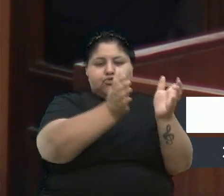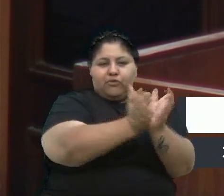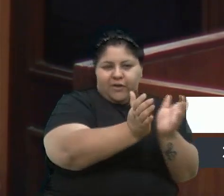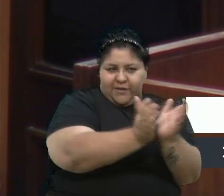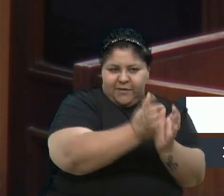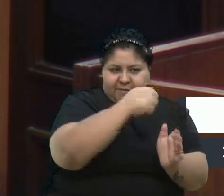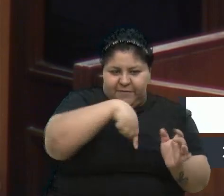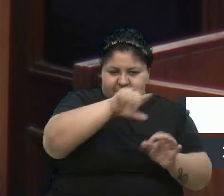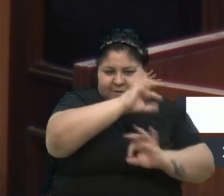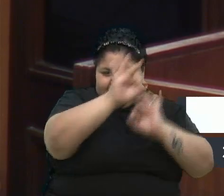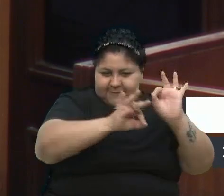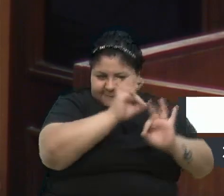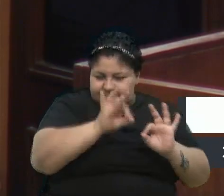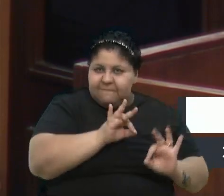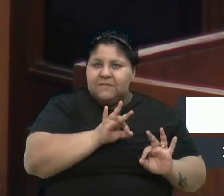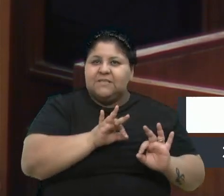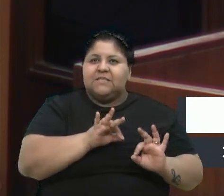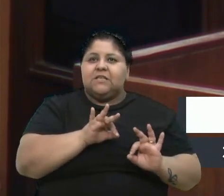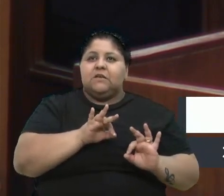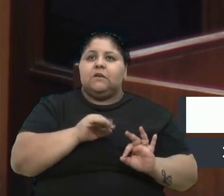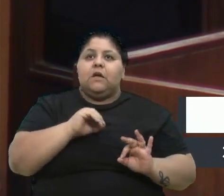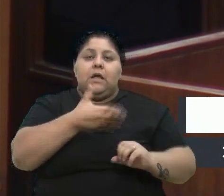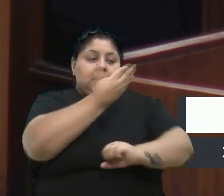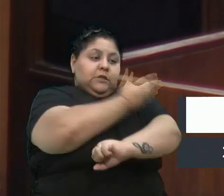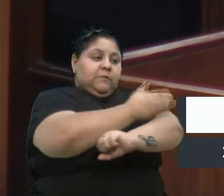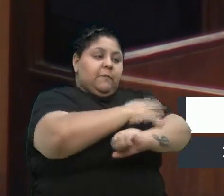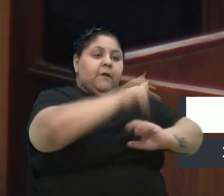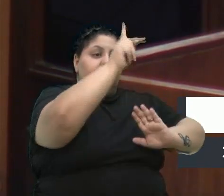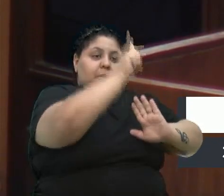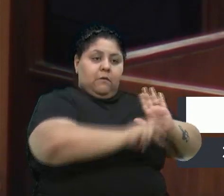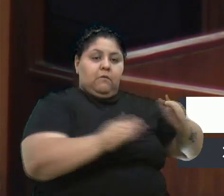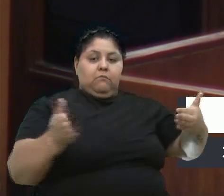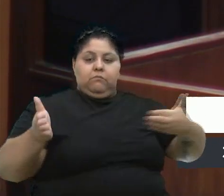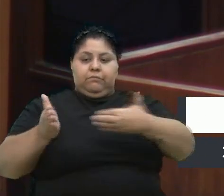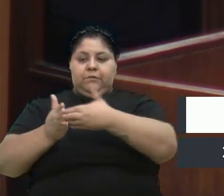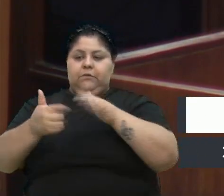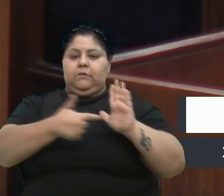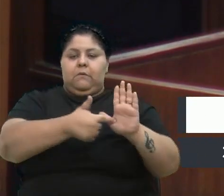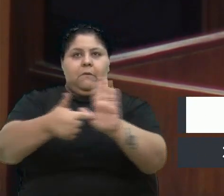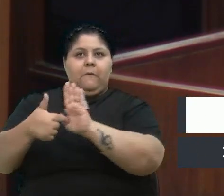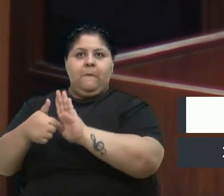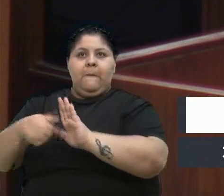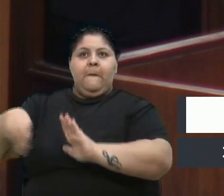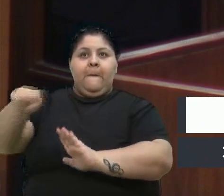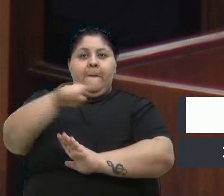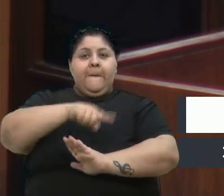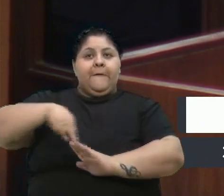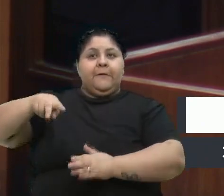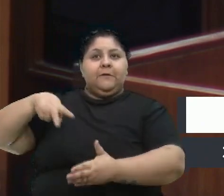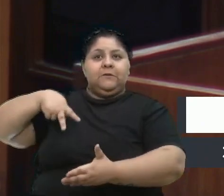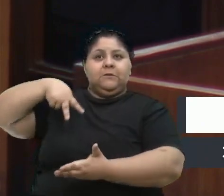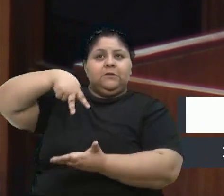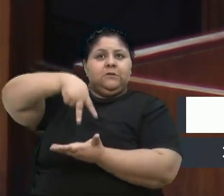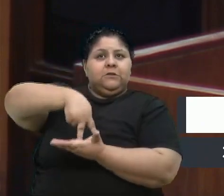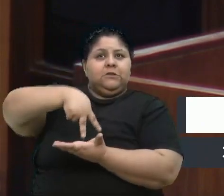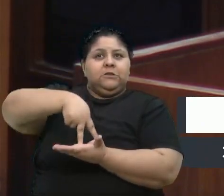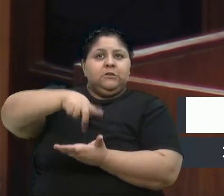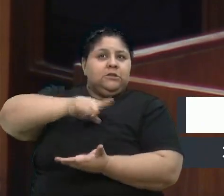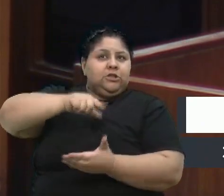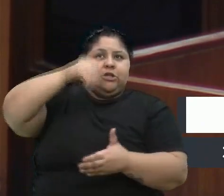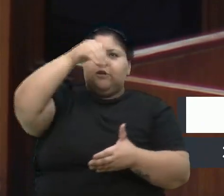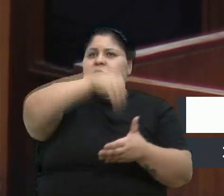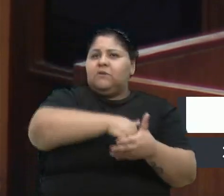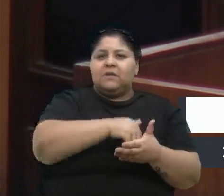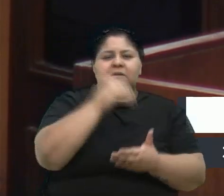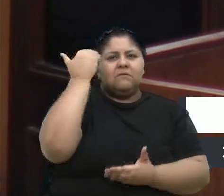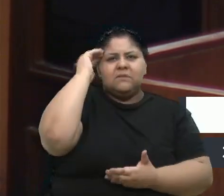organizar, que era, eles preparavam seus projetos e vinham apresentar. Mas, quando chegavam aqui, tinham que votar em projetos que eles não tinham ideia do que